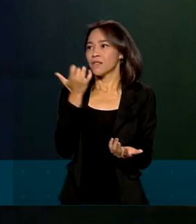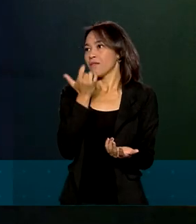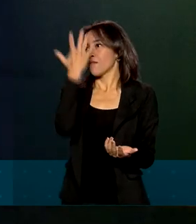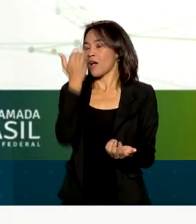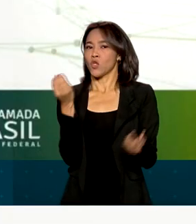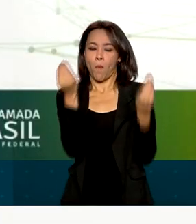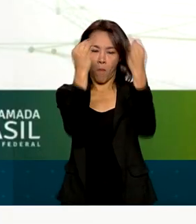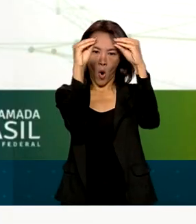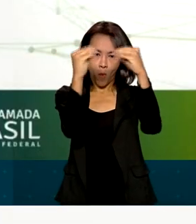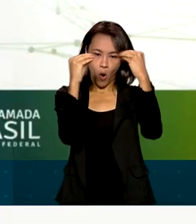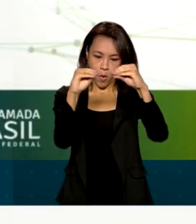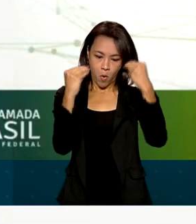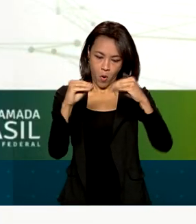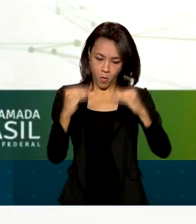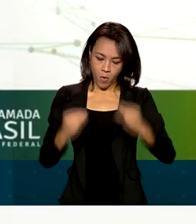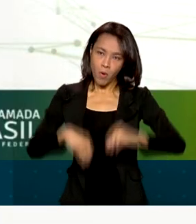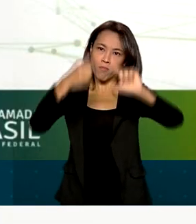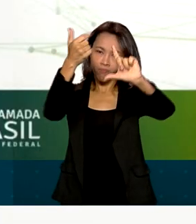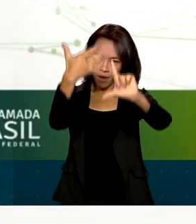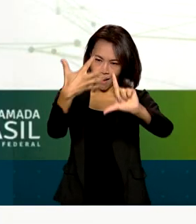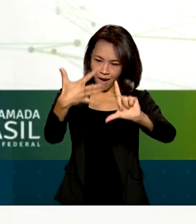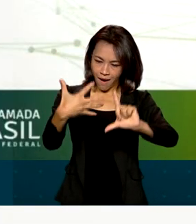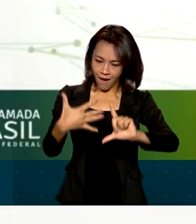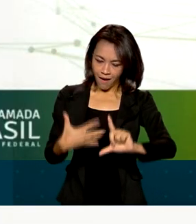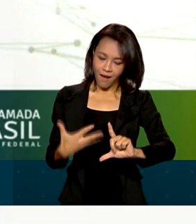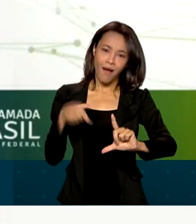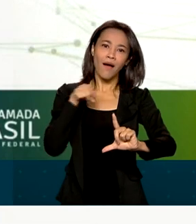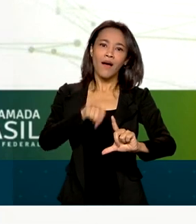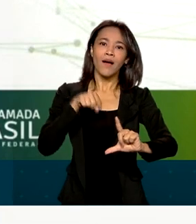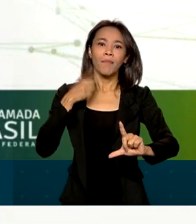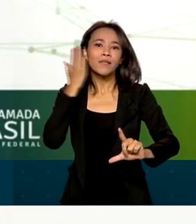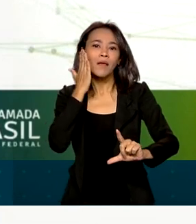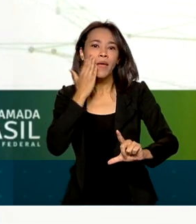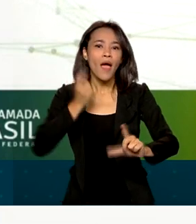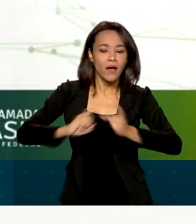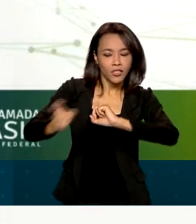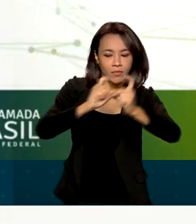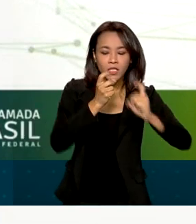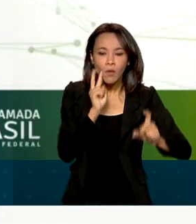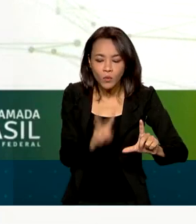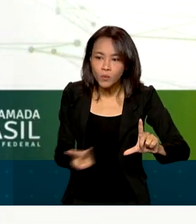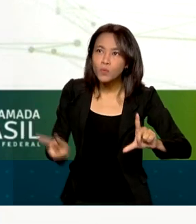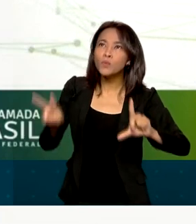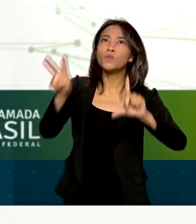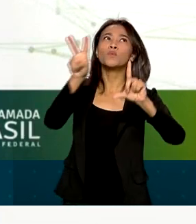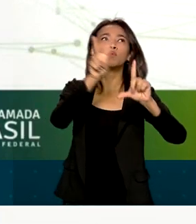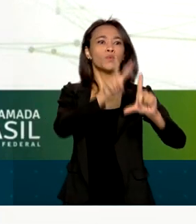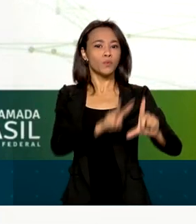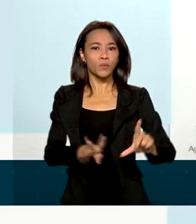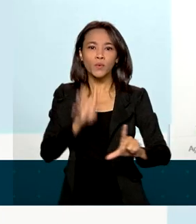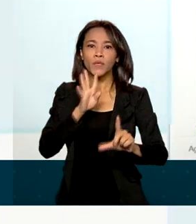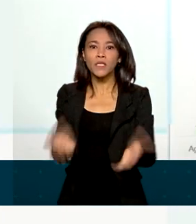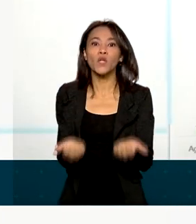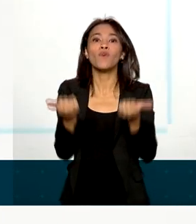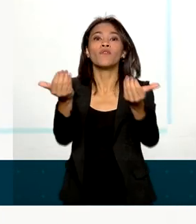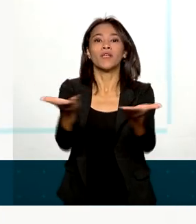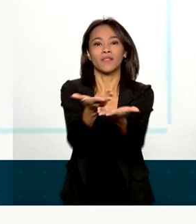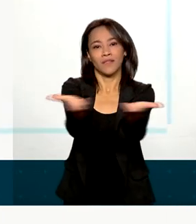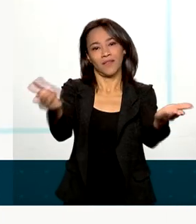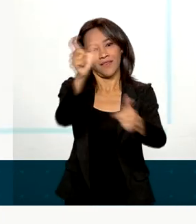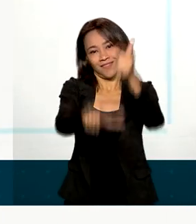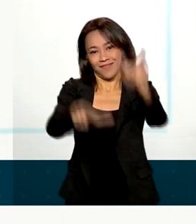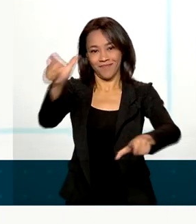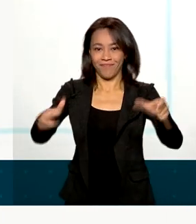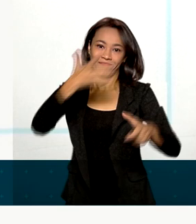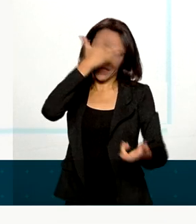plataforma que, além de proporcionar para nós a gestão, nós também podemos prestar um serviço ao cidadão. Além dessas